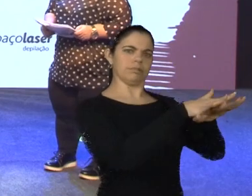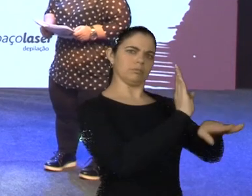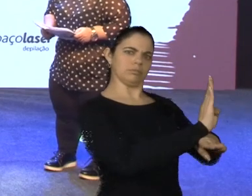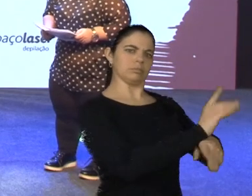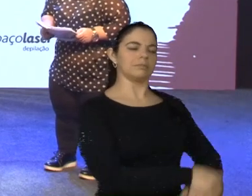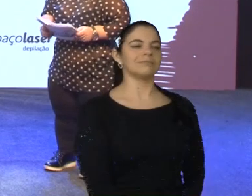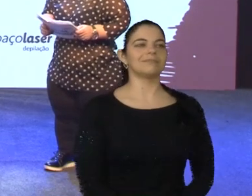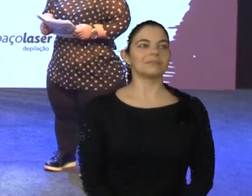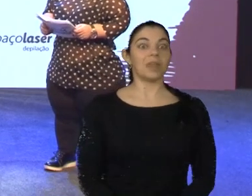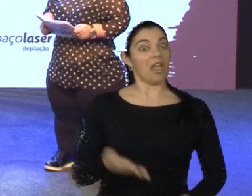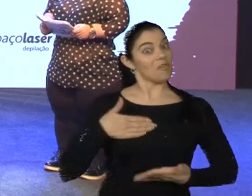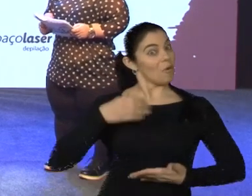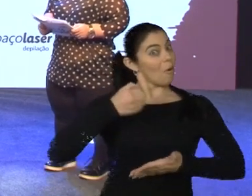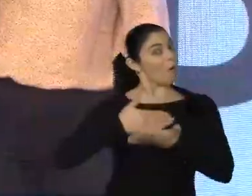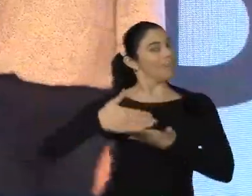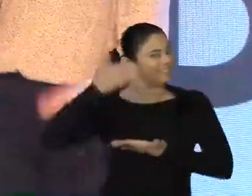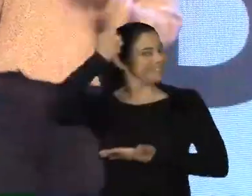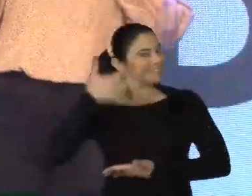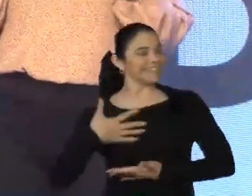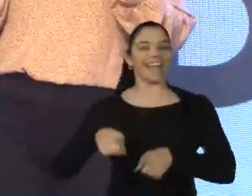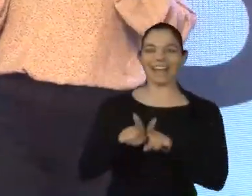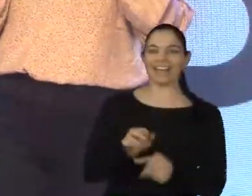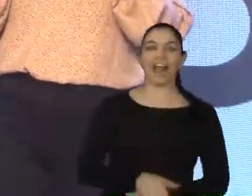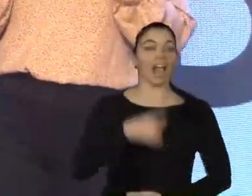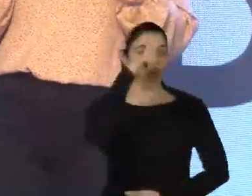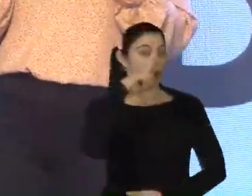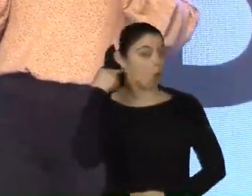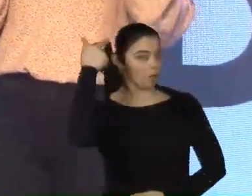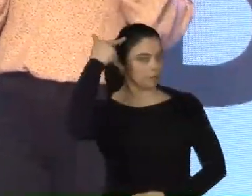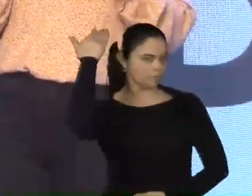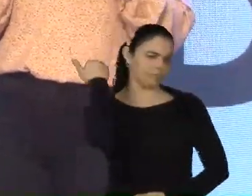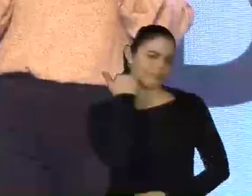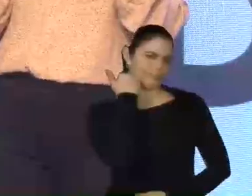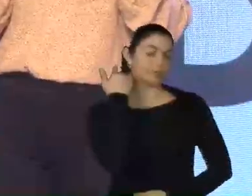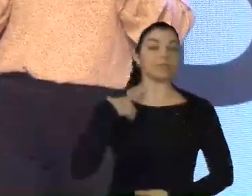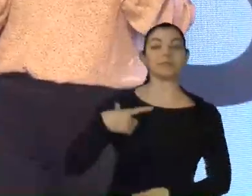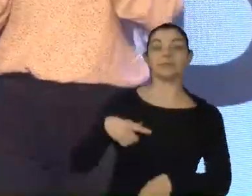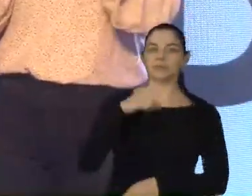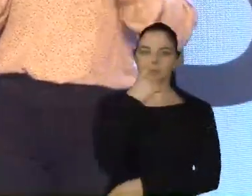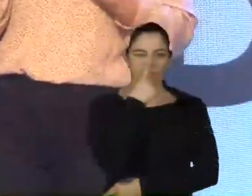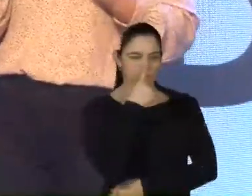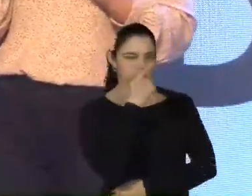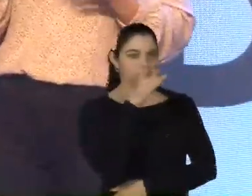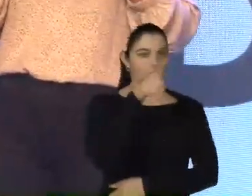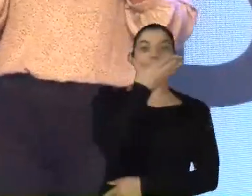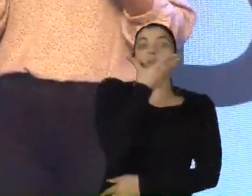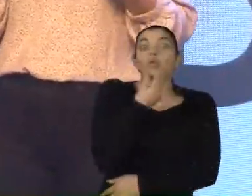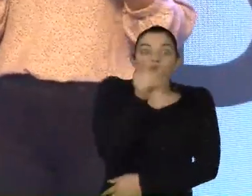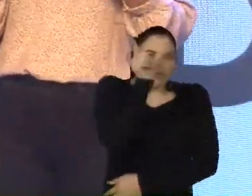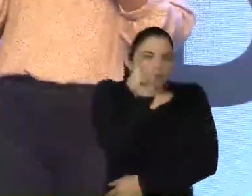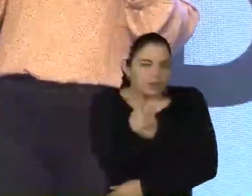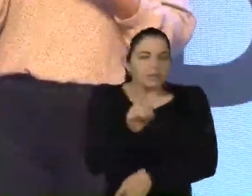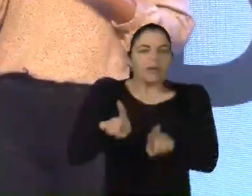Bom, antes de eu começar, vou fazer minha descrição também. Por Eu sou loira, de cabelo curto, tenho nariz e rosto fino, estou